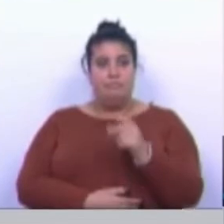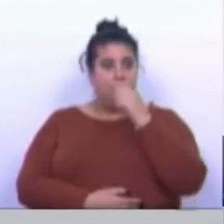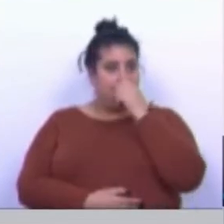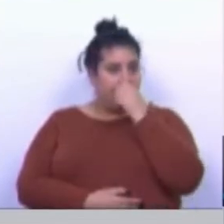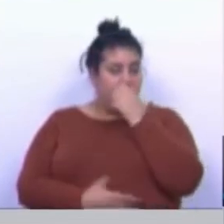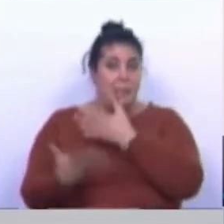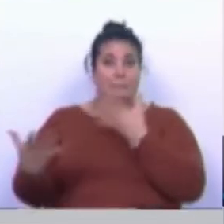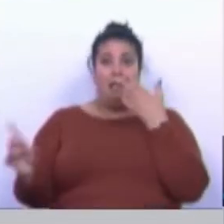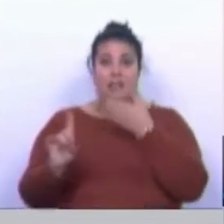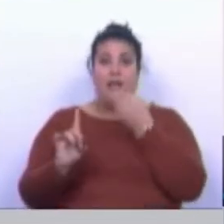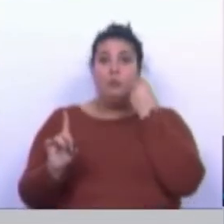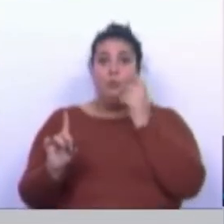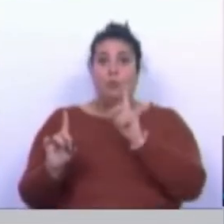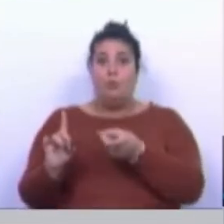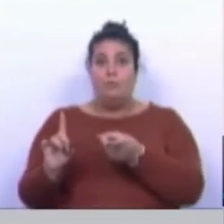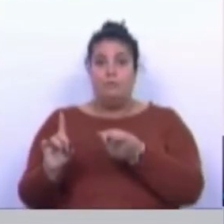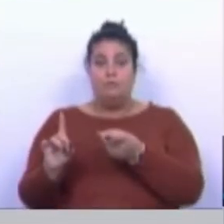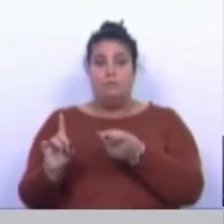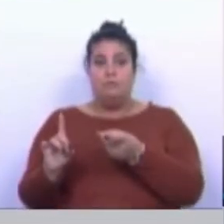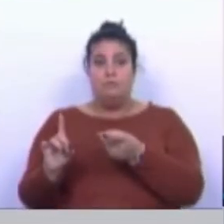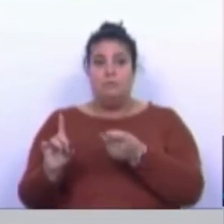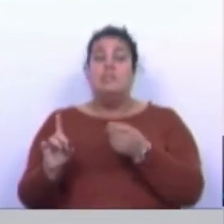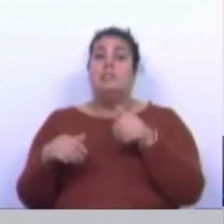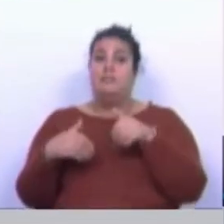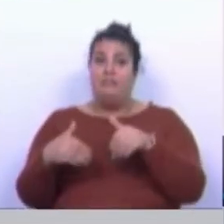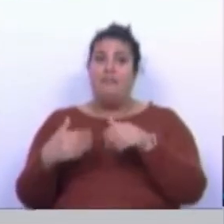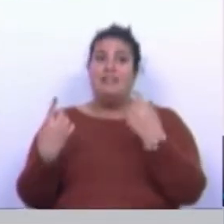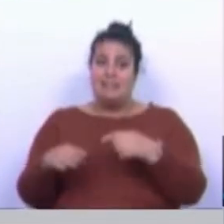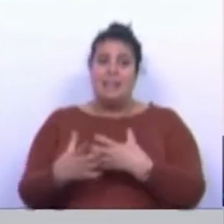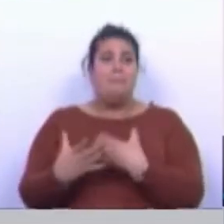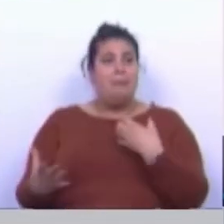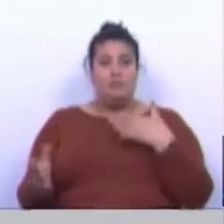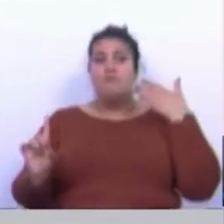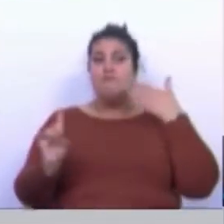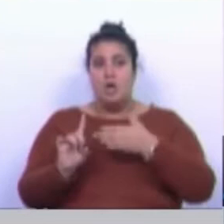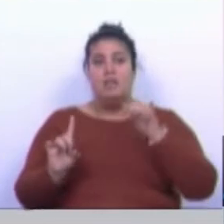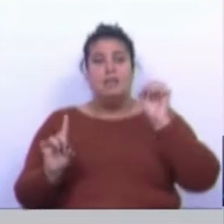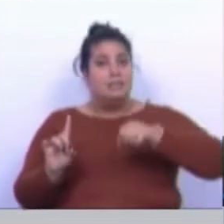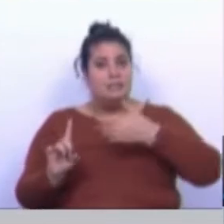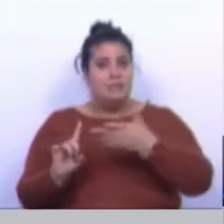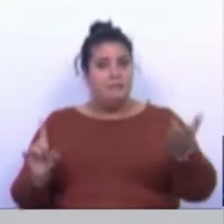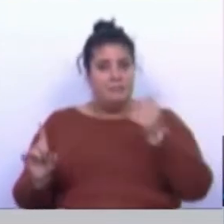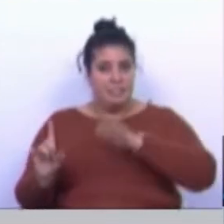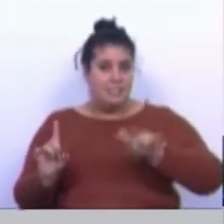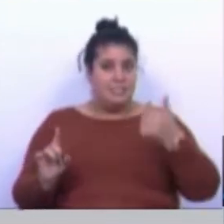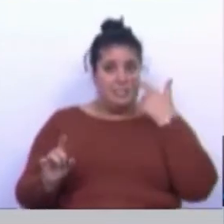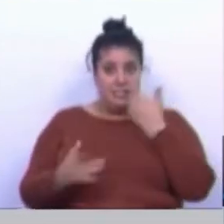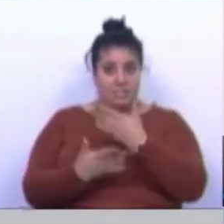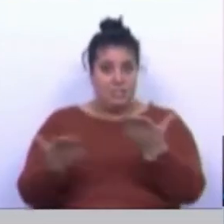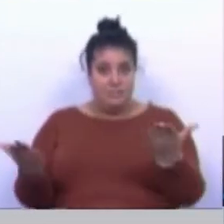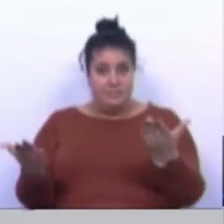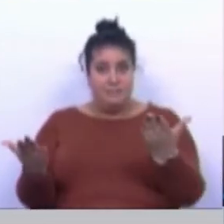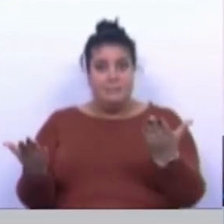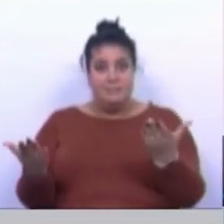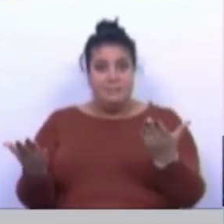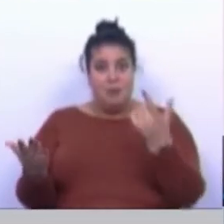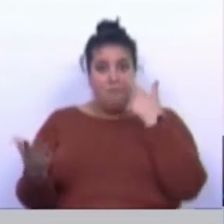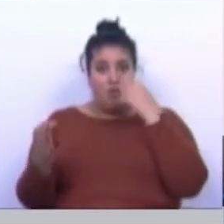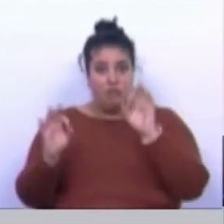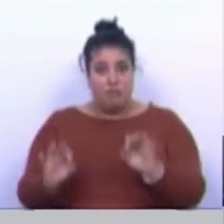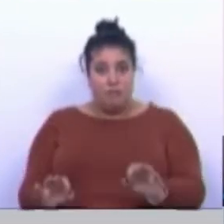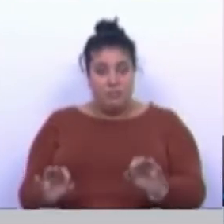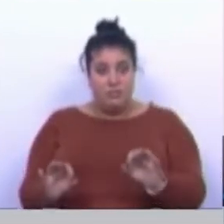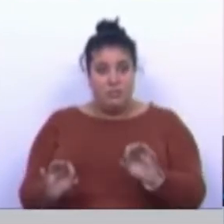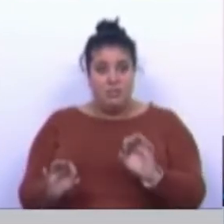que impacto direto é que isto tem? Isto está e vai ter um impacto direto e o corpo de evidência científica é muito vasto neste sentido,